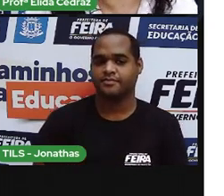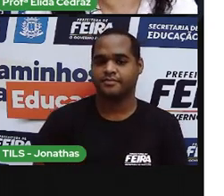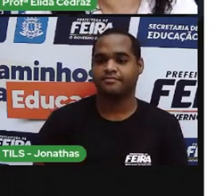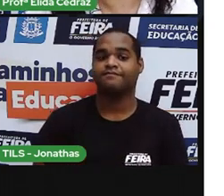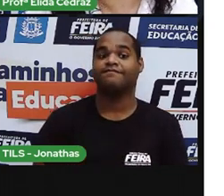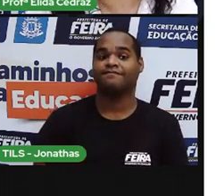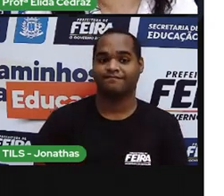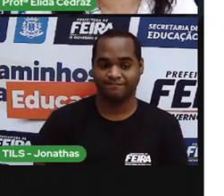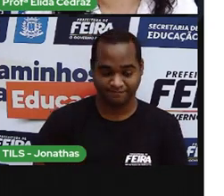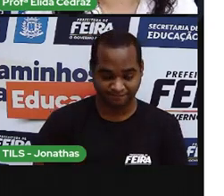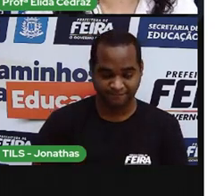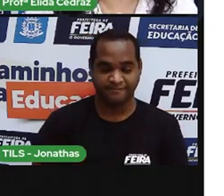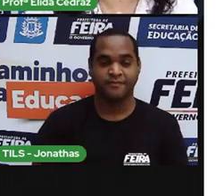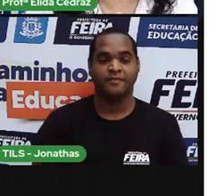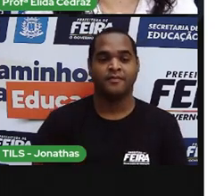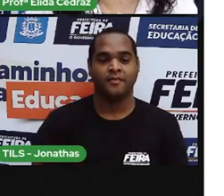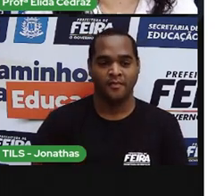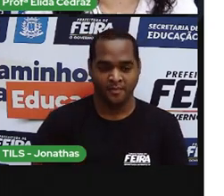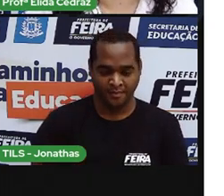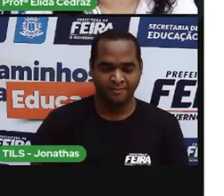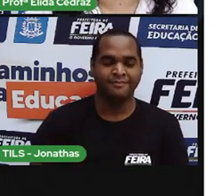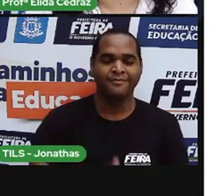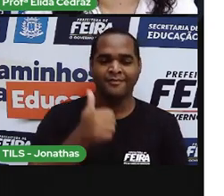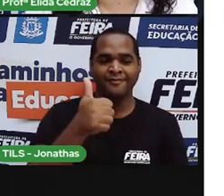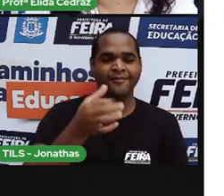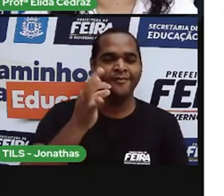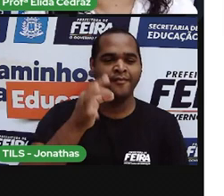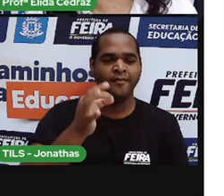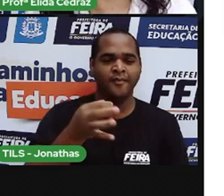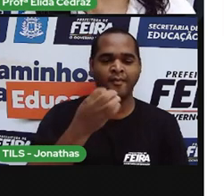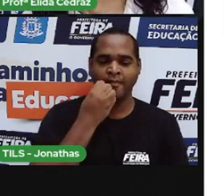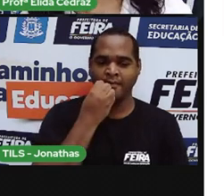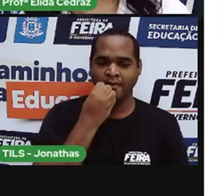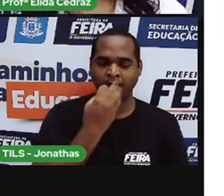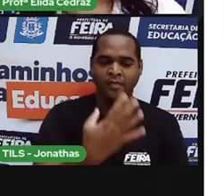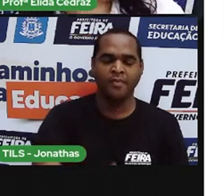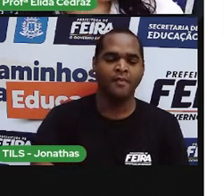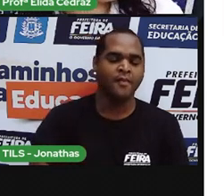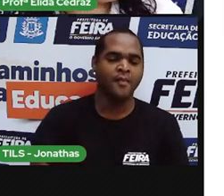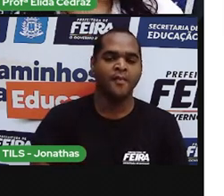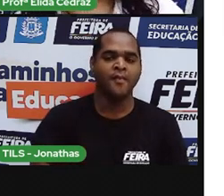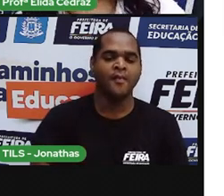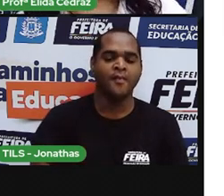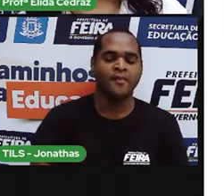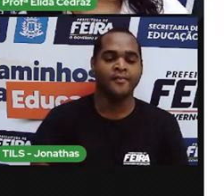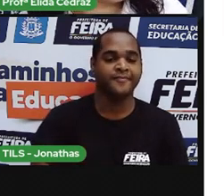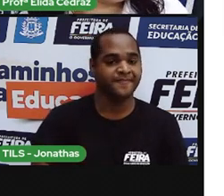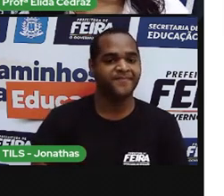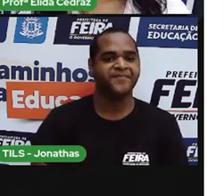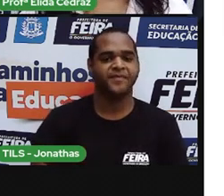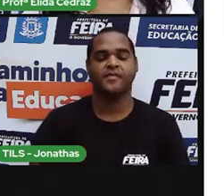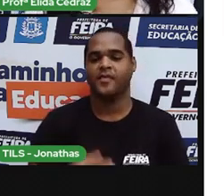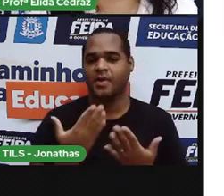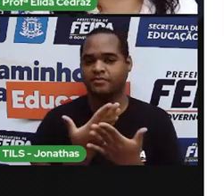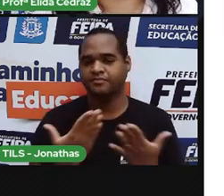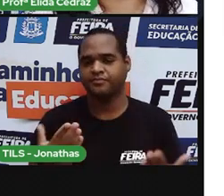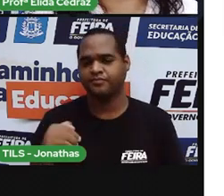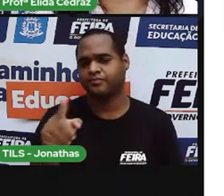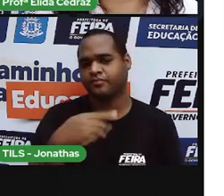Isso, justamente. Como nós estamos